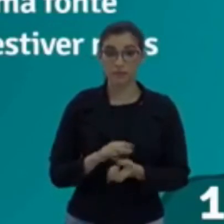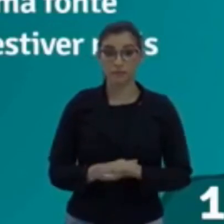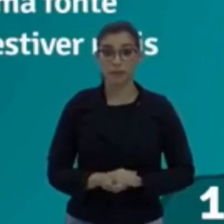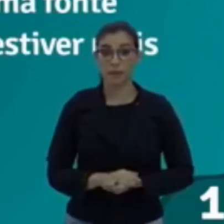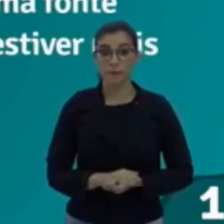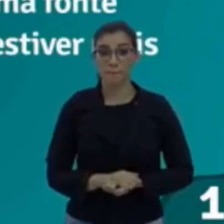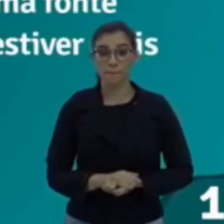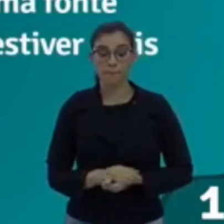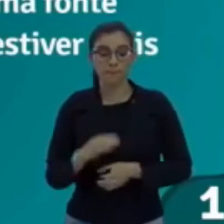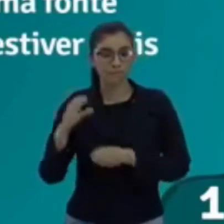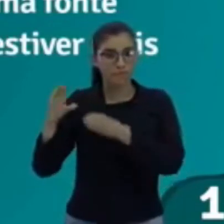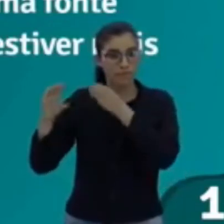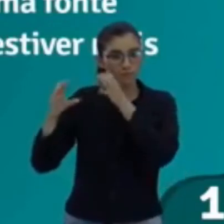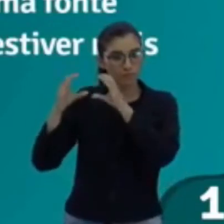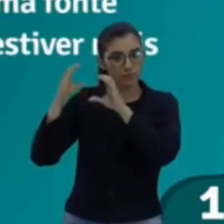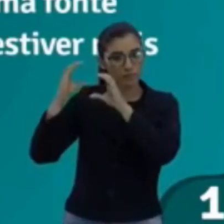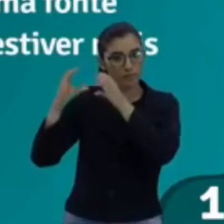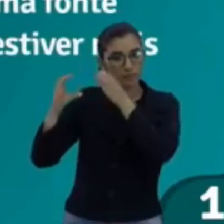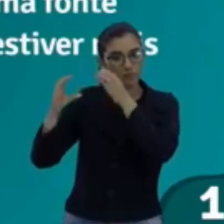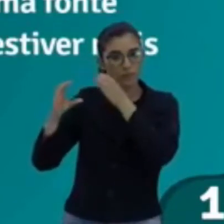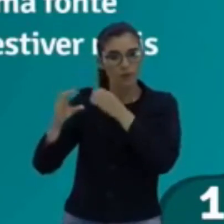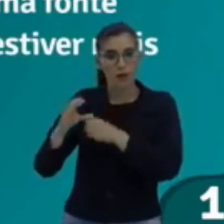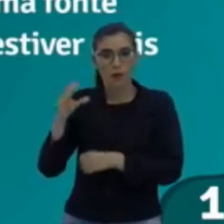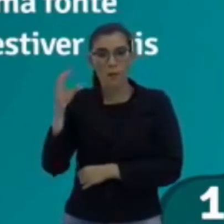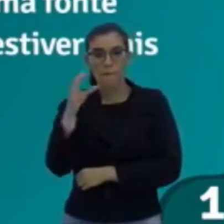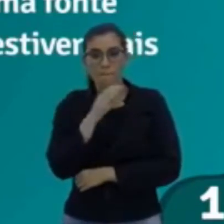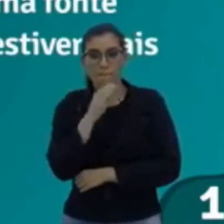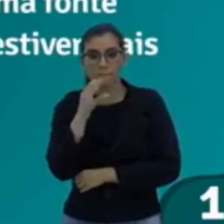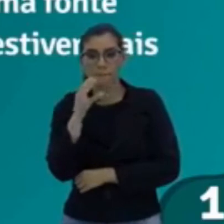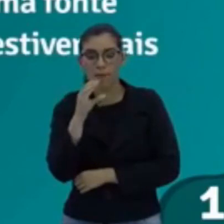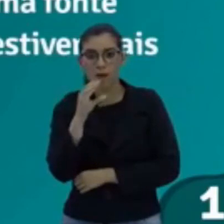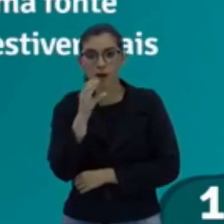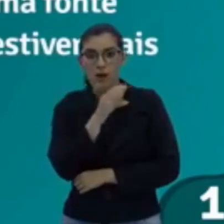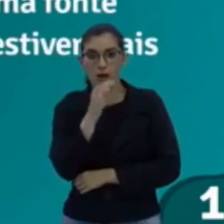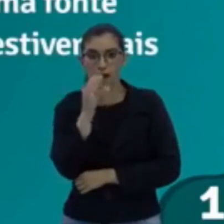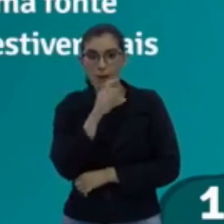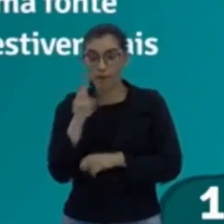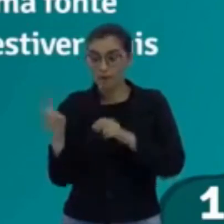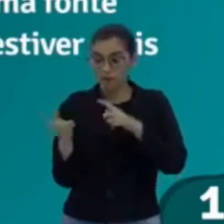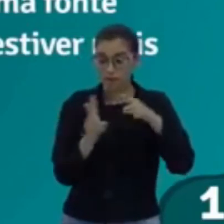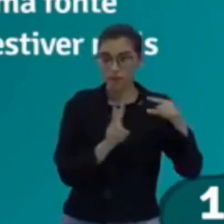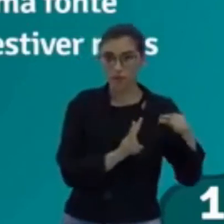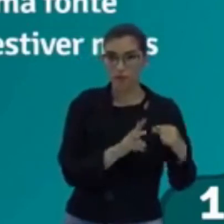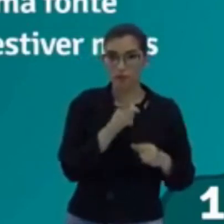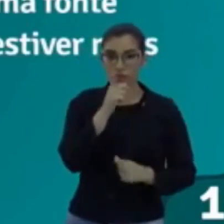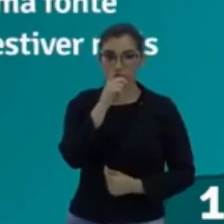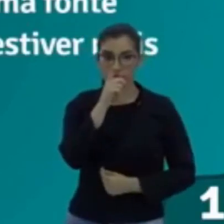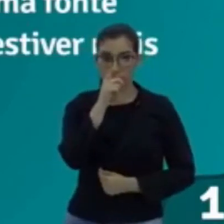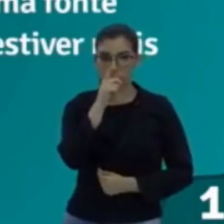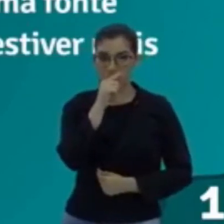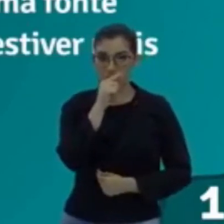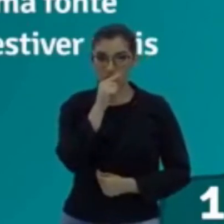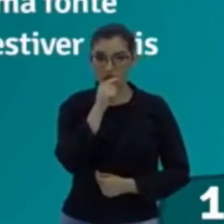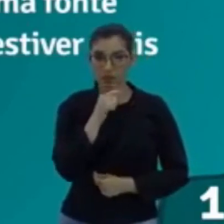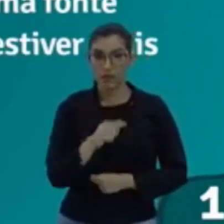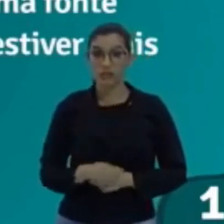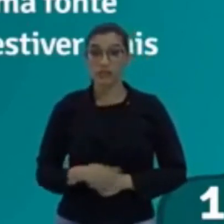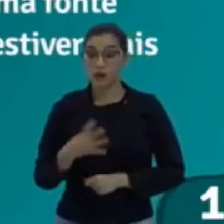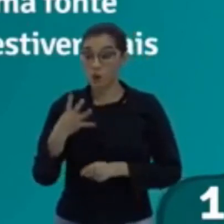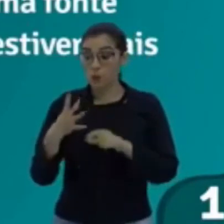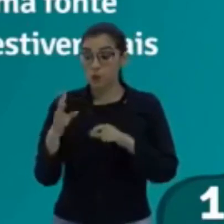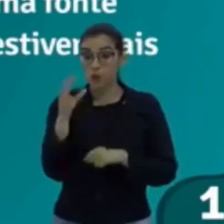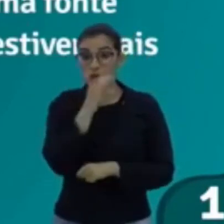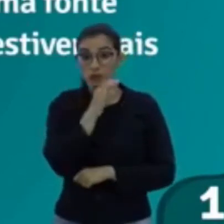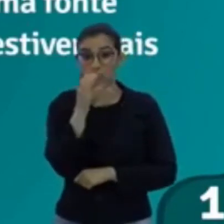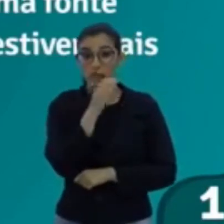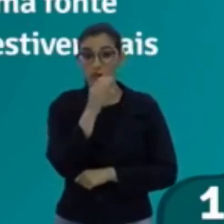assim, o som propaga-se com maior velocidade na água. Mais precisamente, ele se propaga quatro vezes mais rápido do